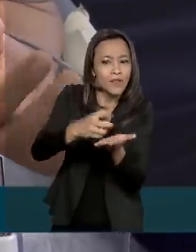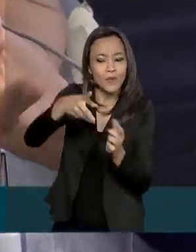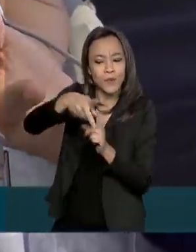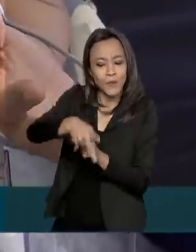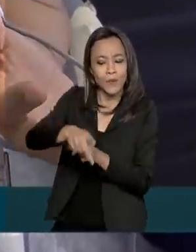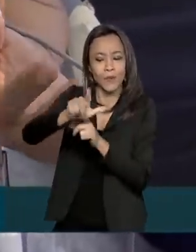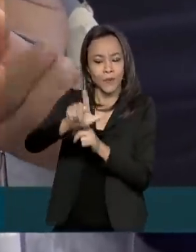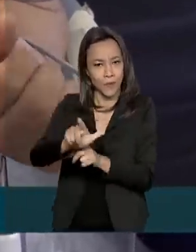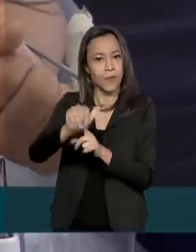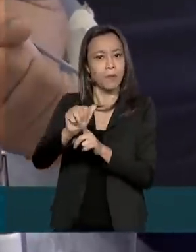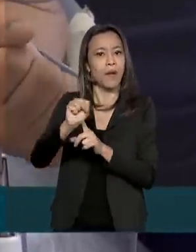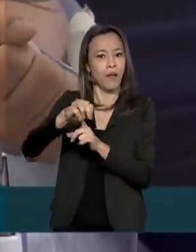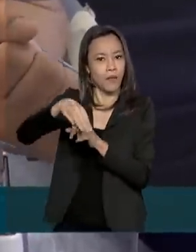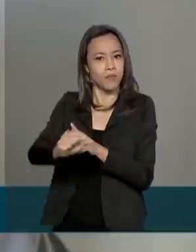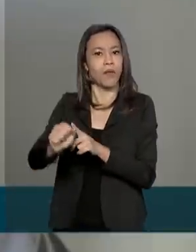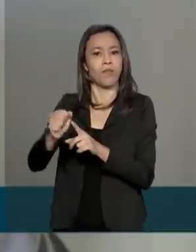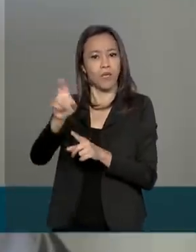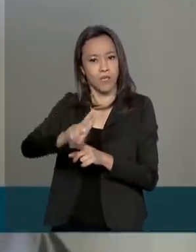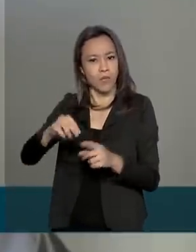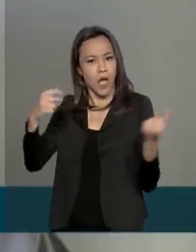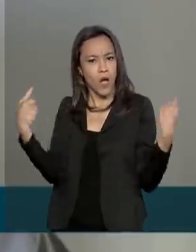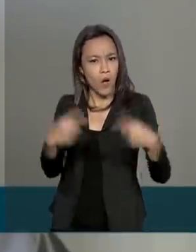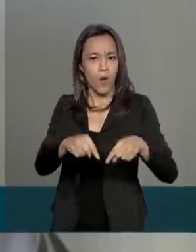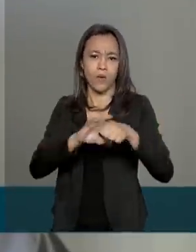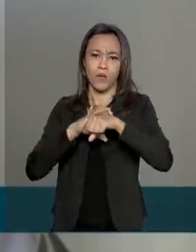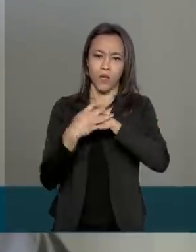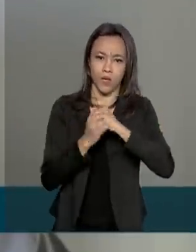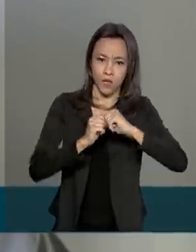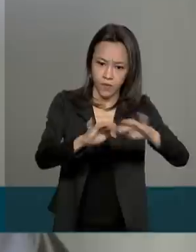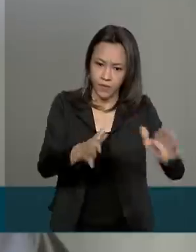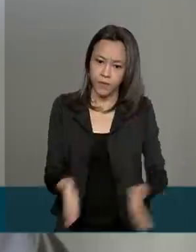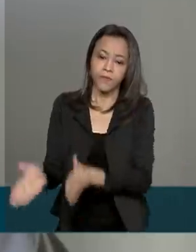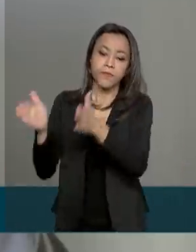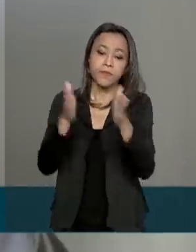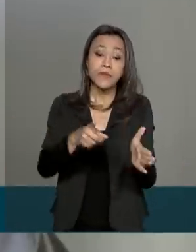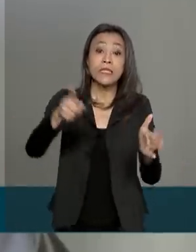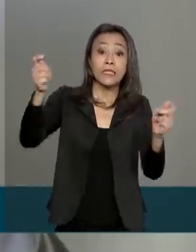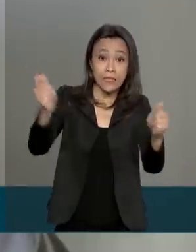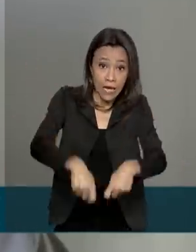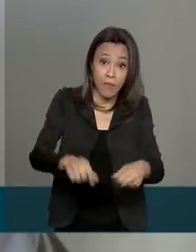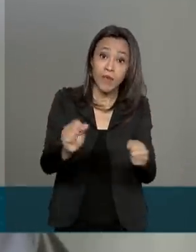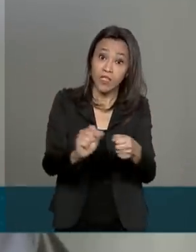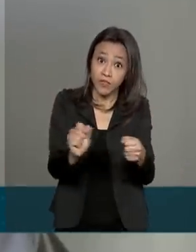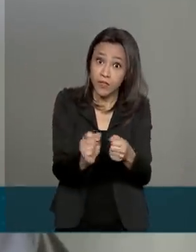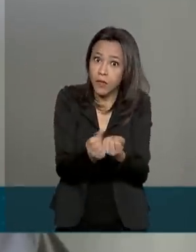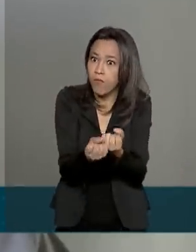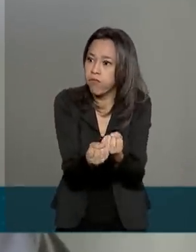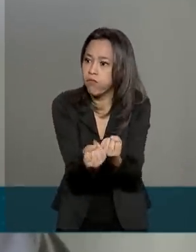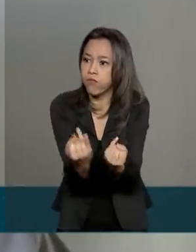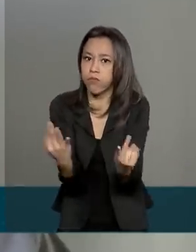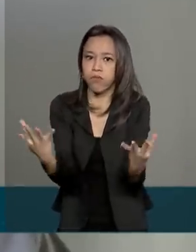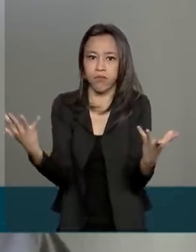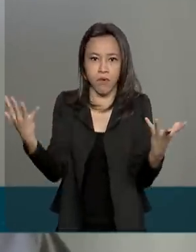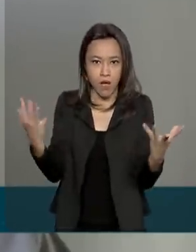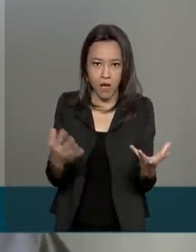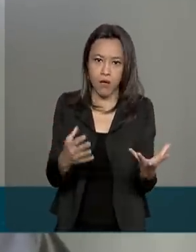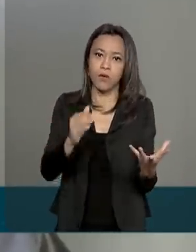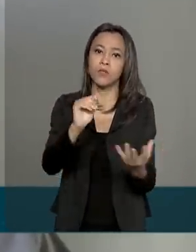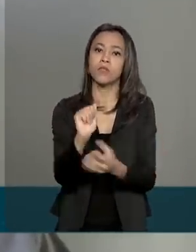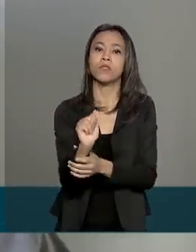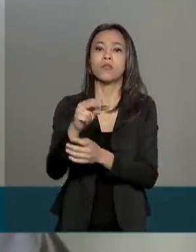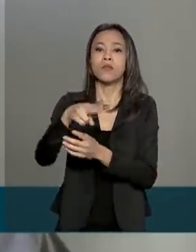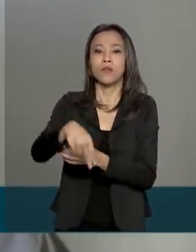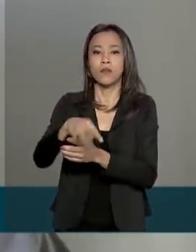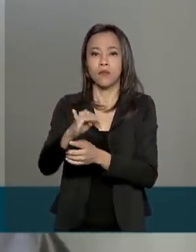contra o coronavírus. A gente consegue produzir grandes quantidades desses anticorpos. Então a gente vai ter um